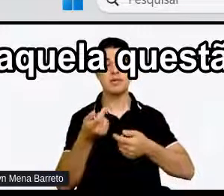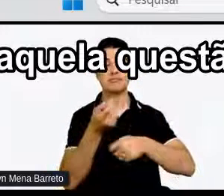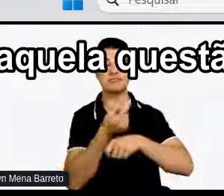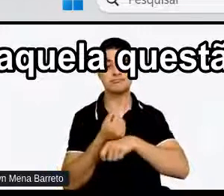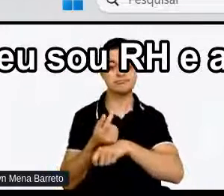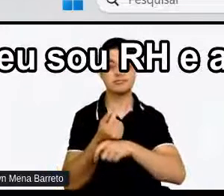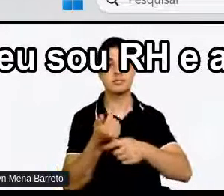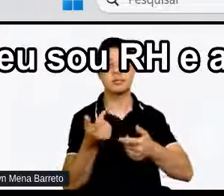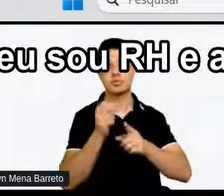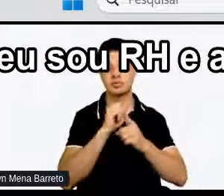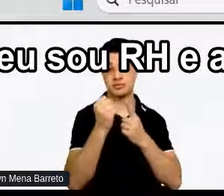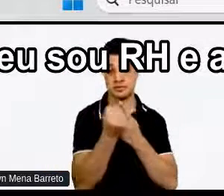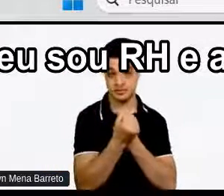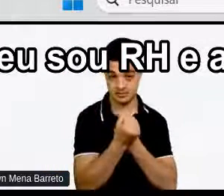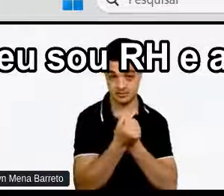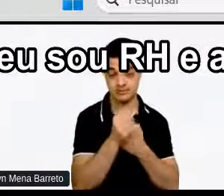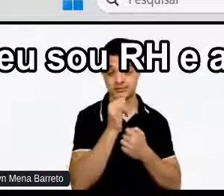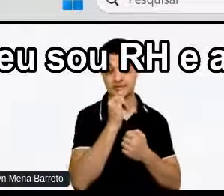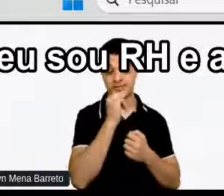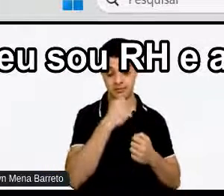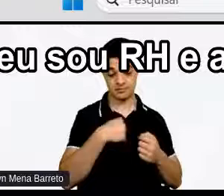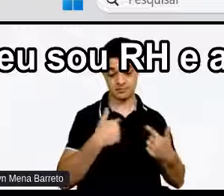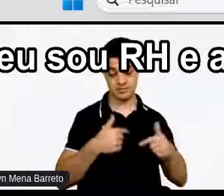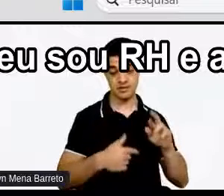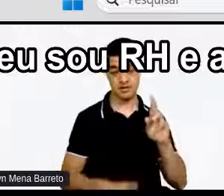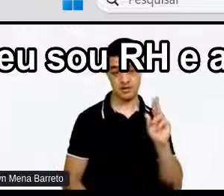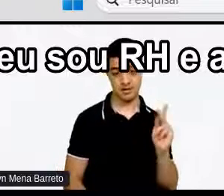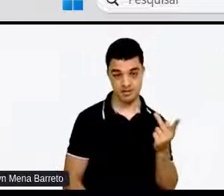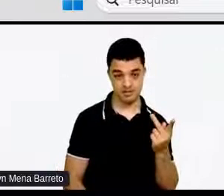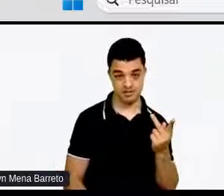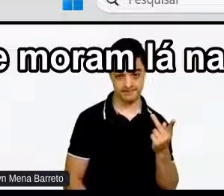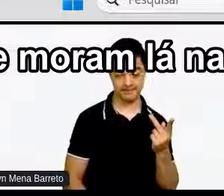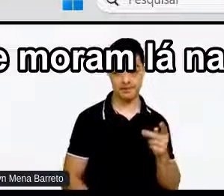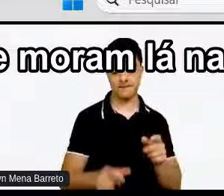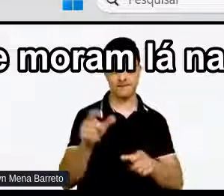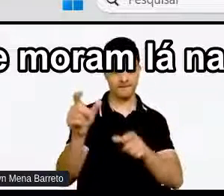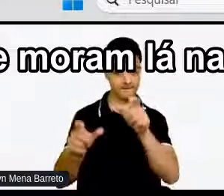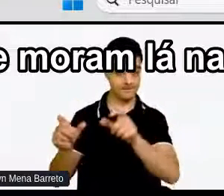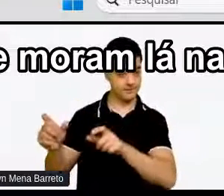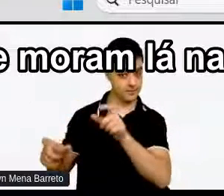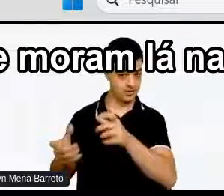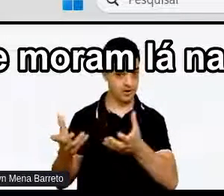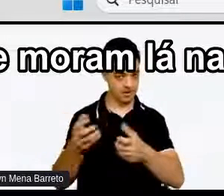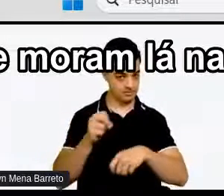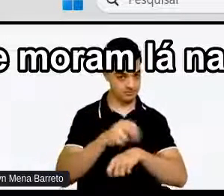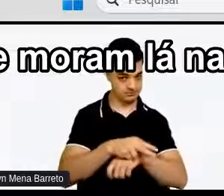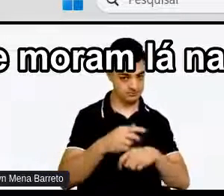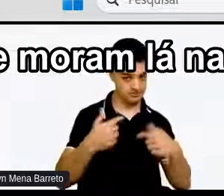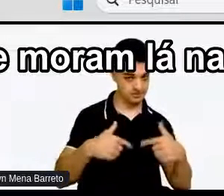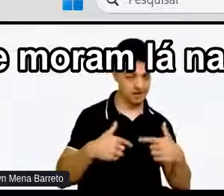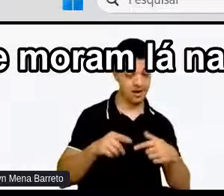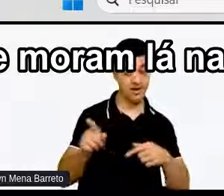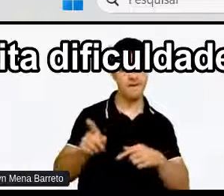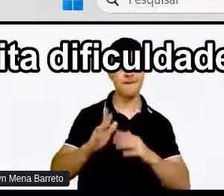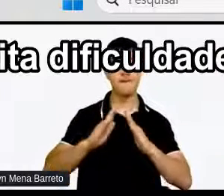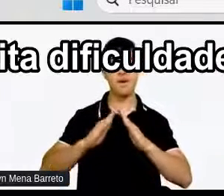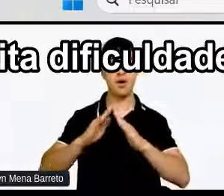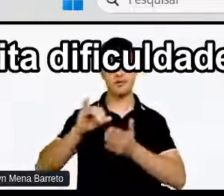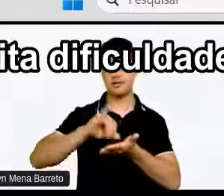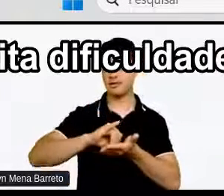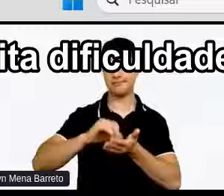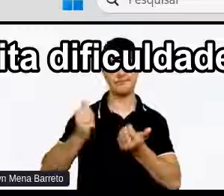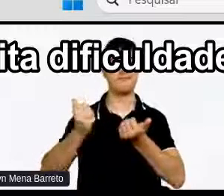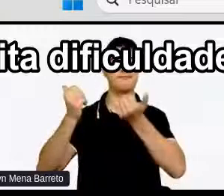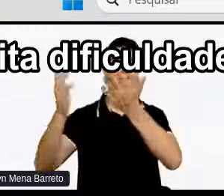por exemplo, assim Eu sou RH E aí tem candidatos Que eles moram lá na periferia da cidade Eles têm